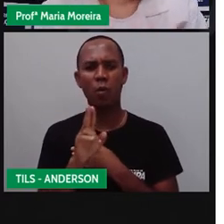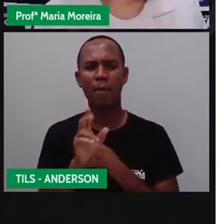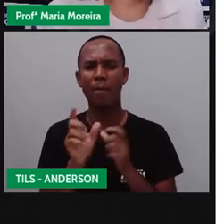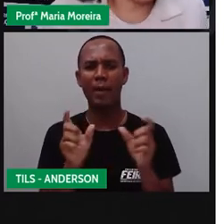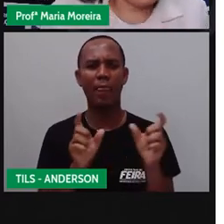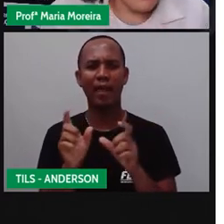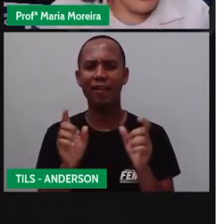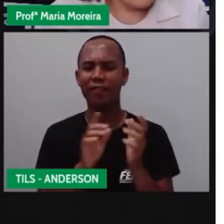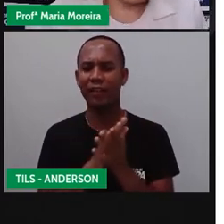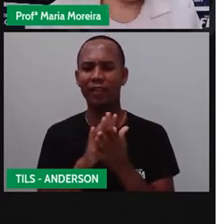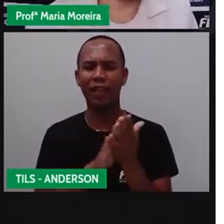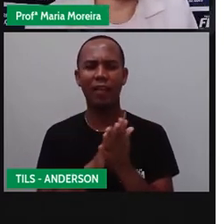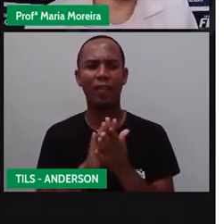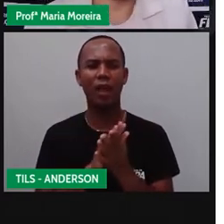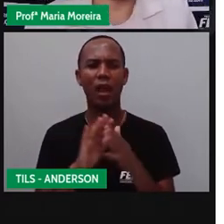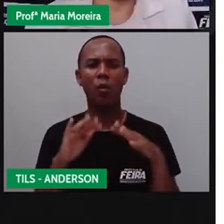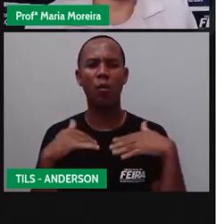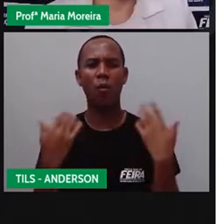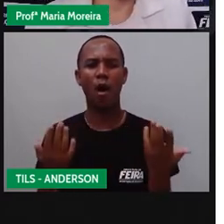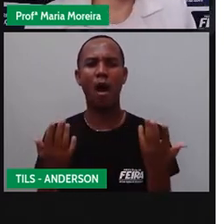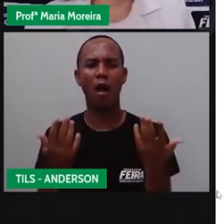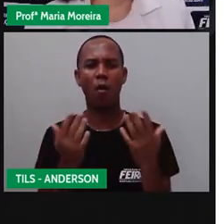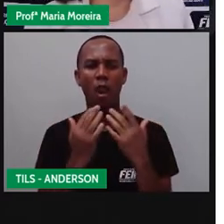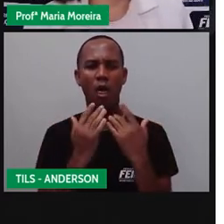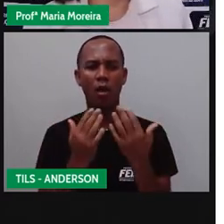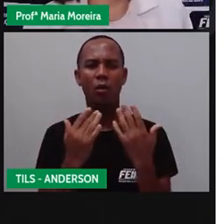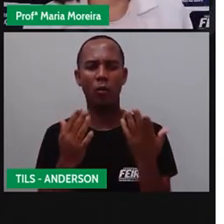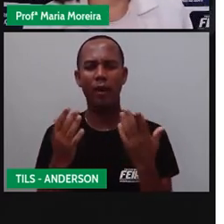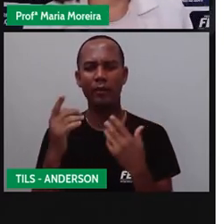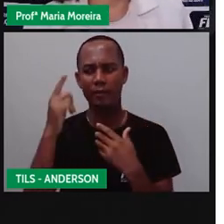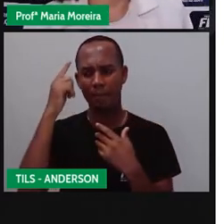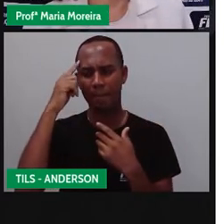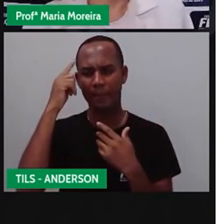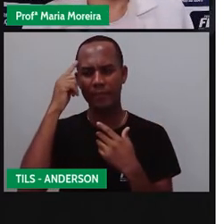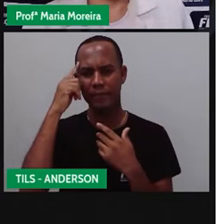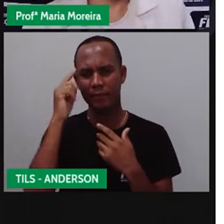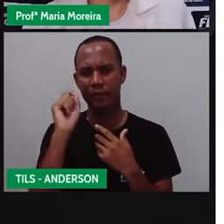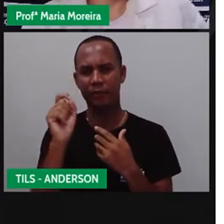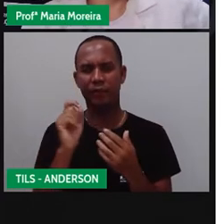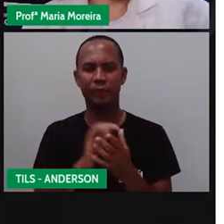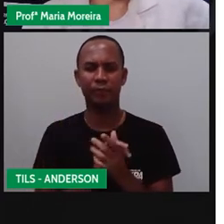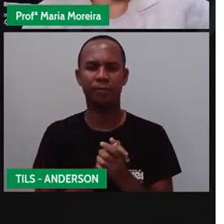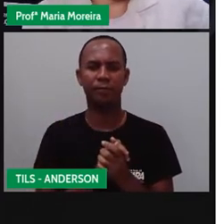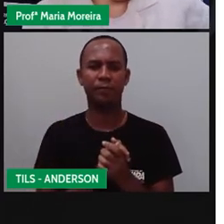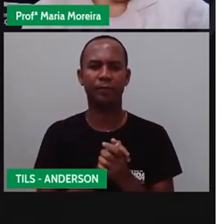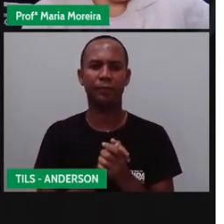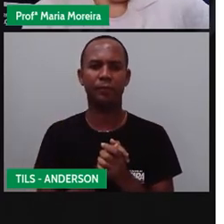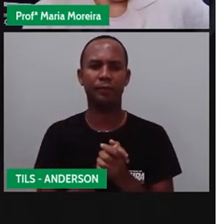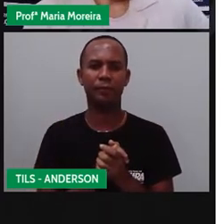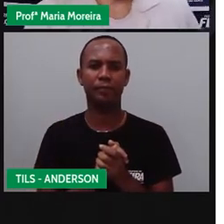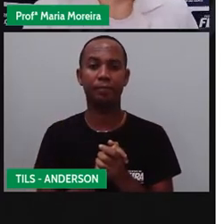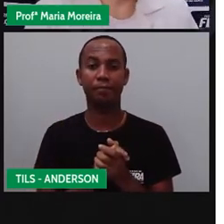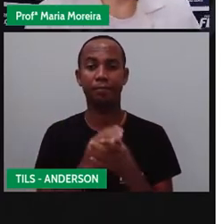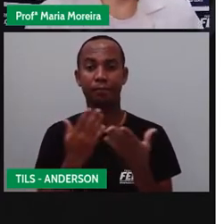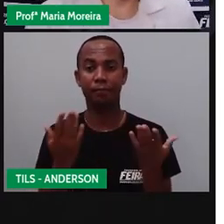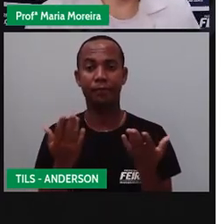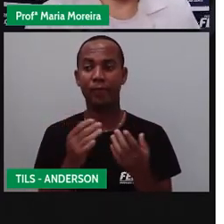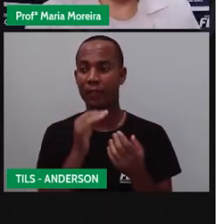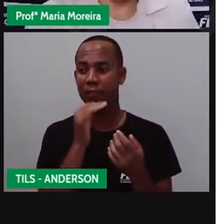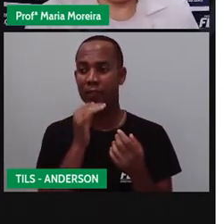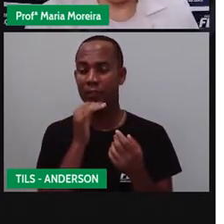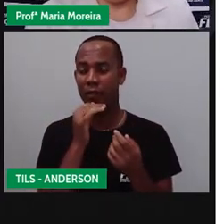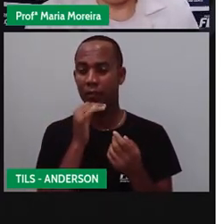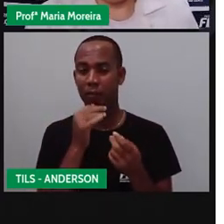Qual o tipo de linguagem? Vamos pensar aqui, né? De acordo com nossa